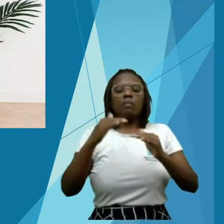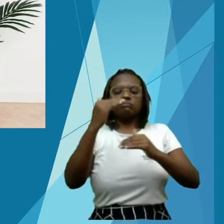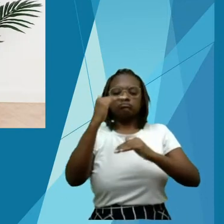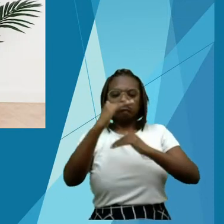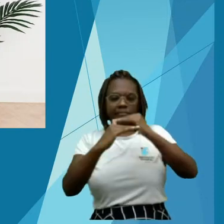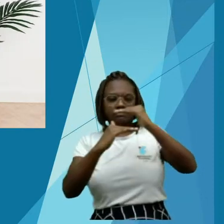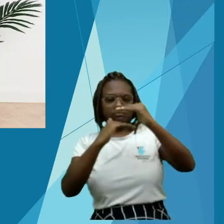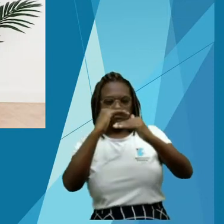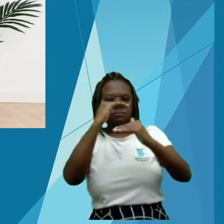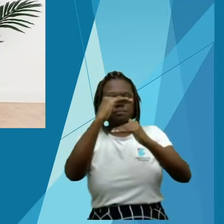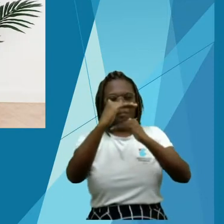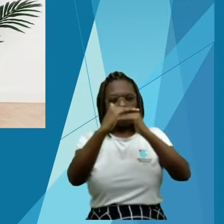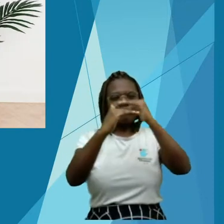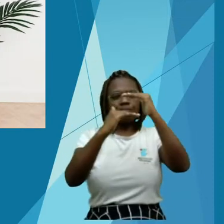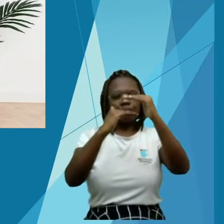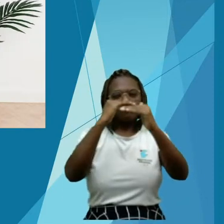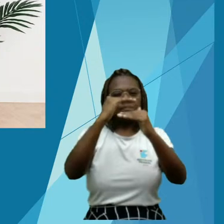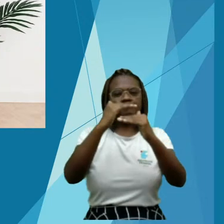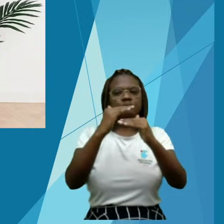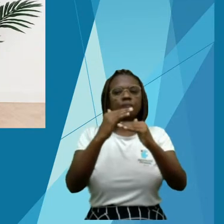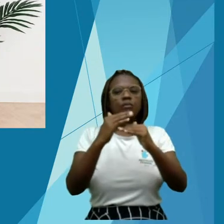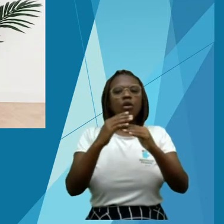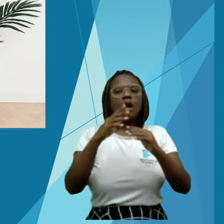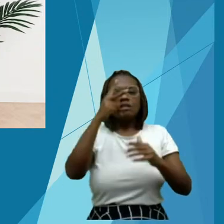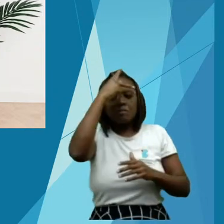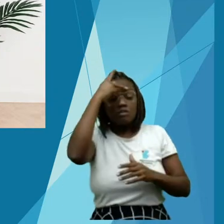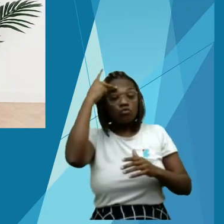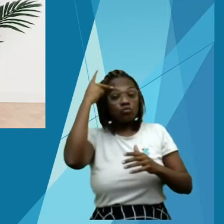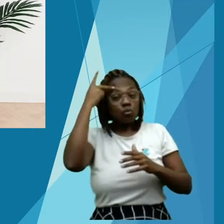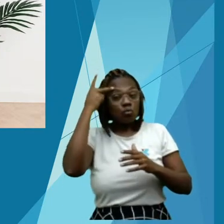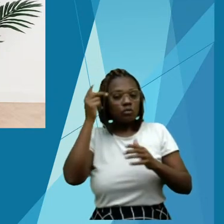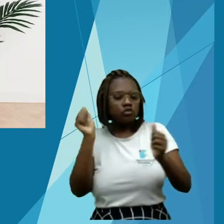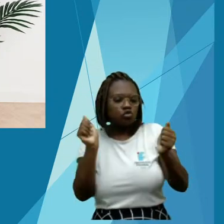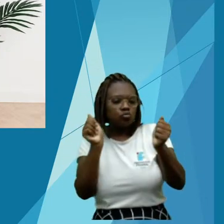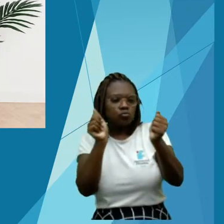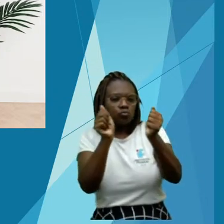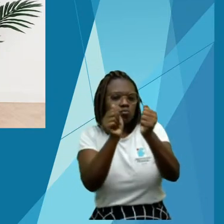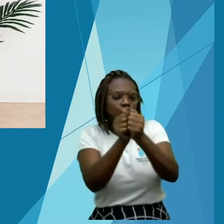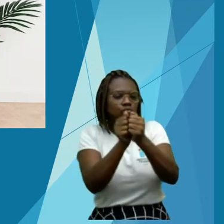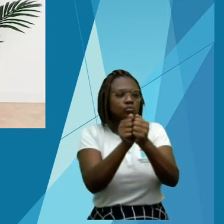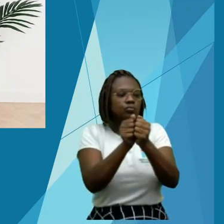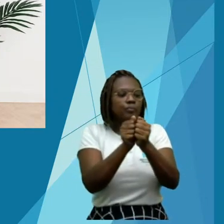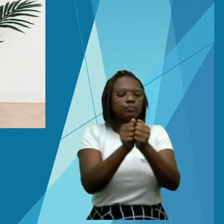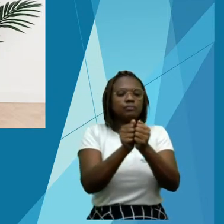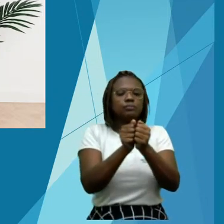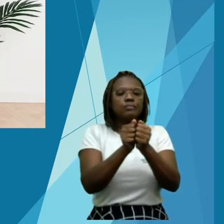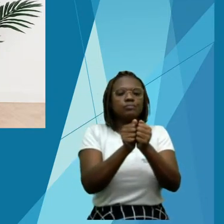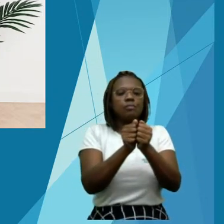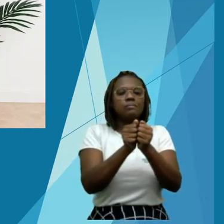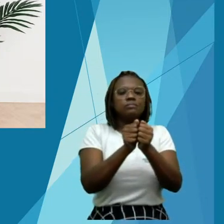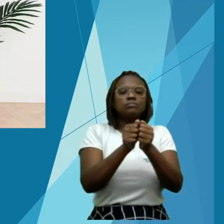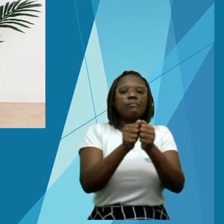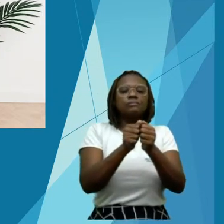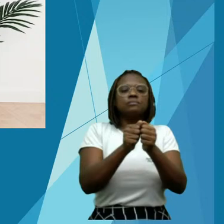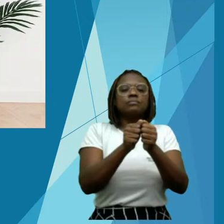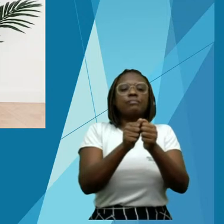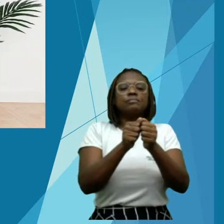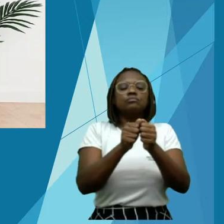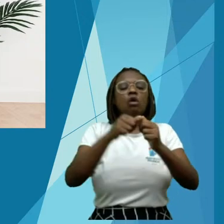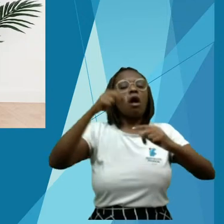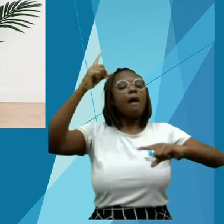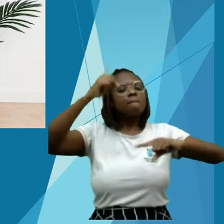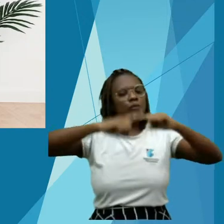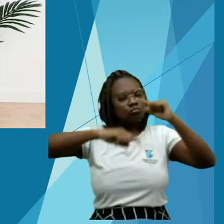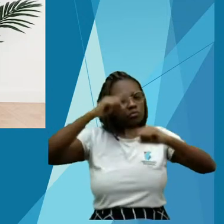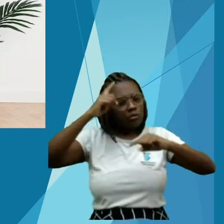analisamos algumas experiências de inserção no mercado de trabalho brasileiro e que mercado é esse que o imigrante